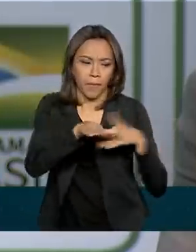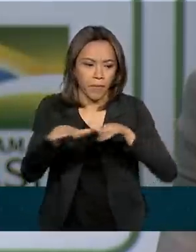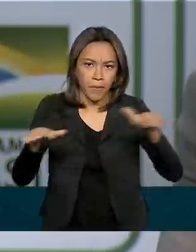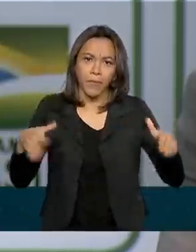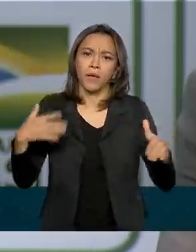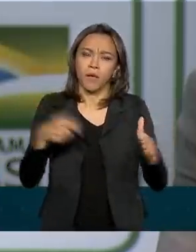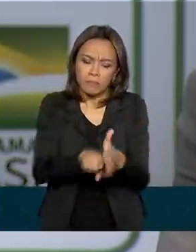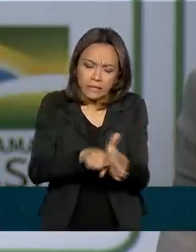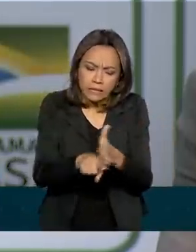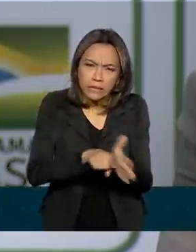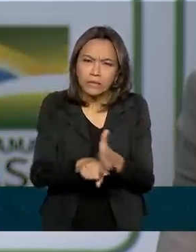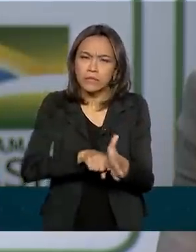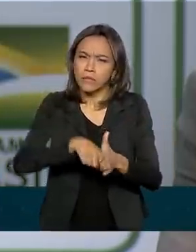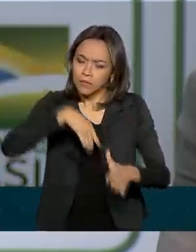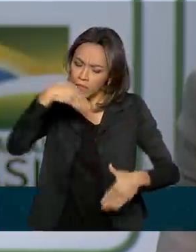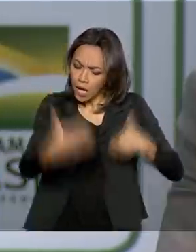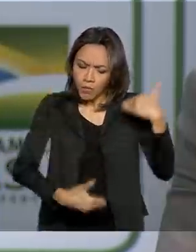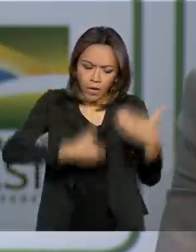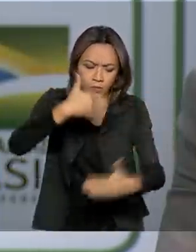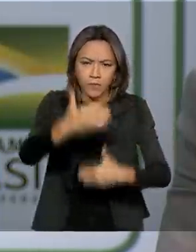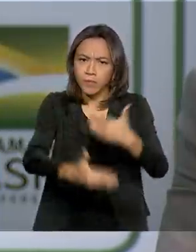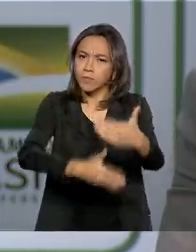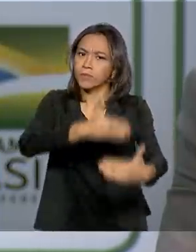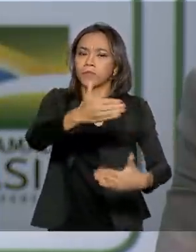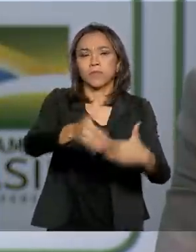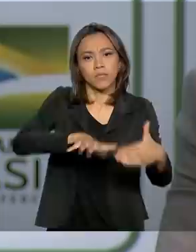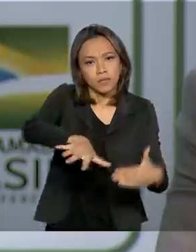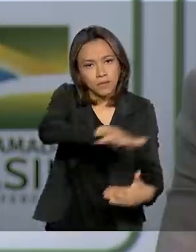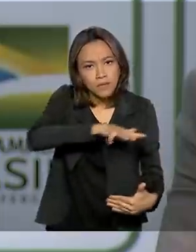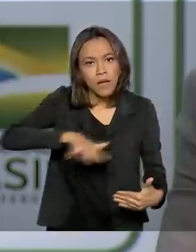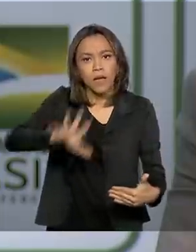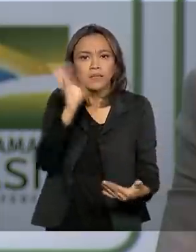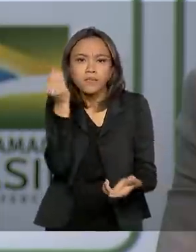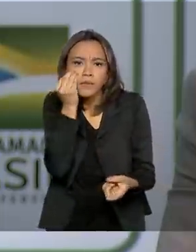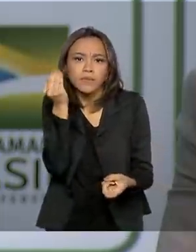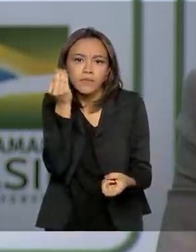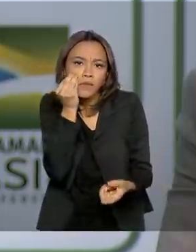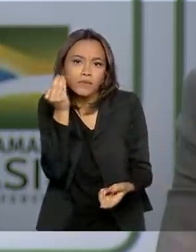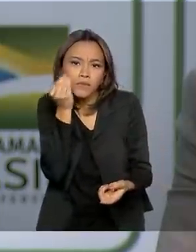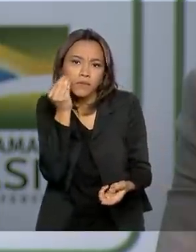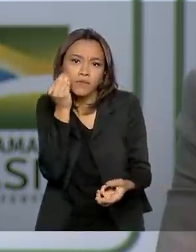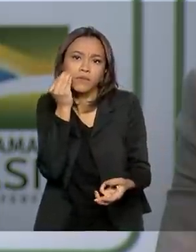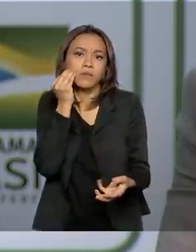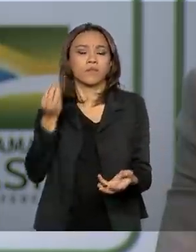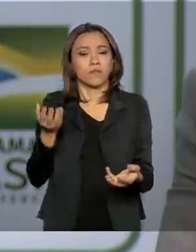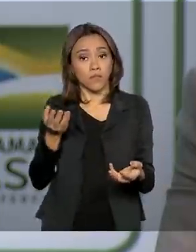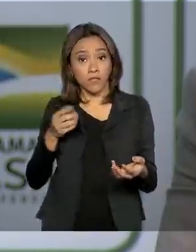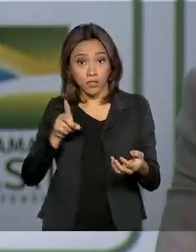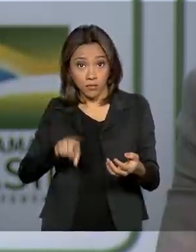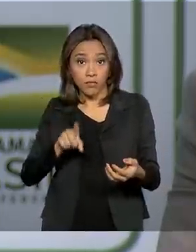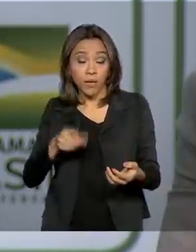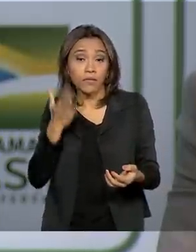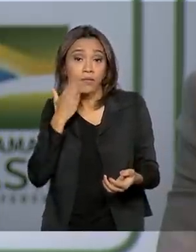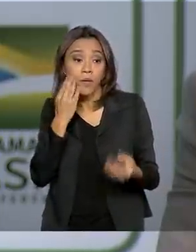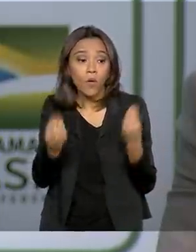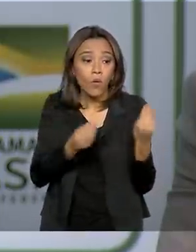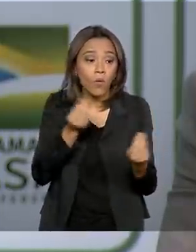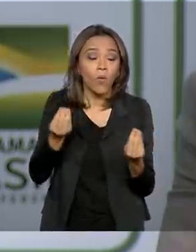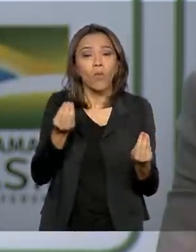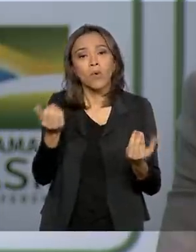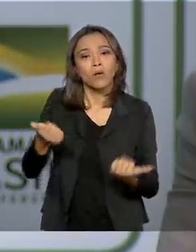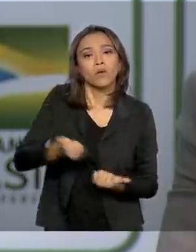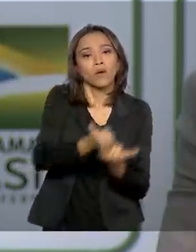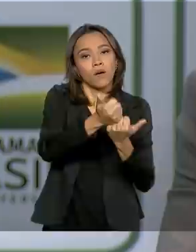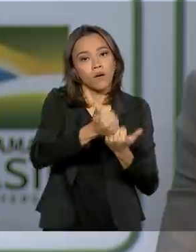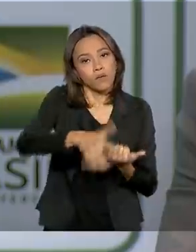de vacina, quanto a área que faz ensaios clínicos, para colaborar diante de alternativas que o Ministério da